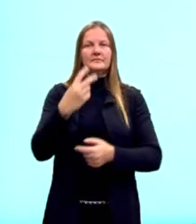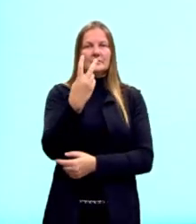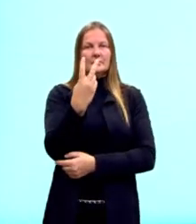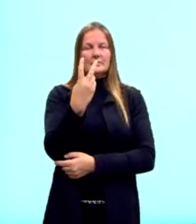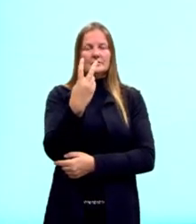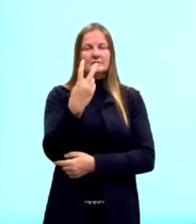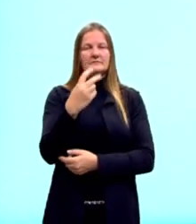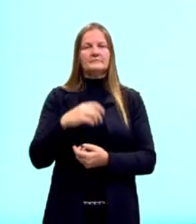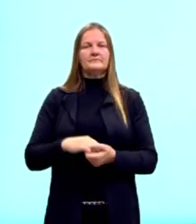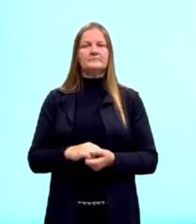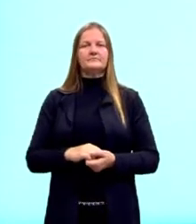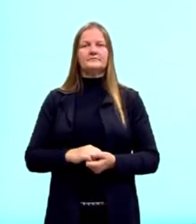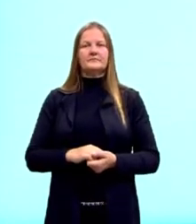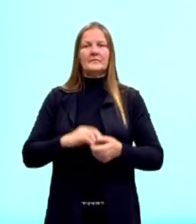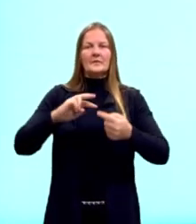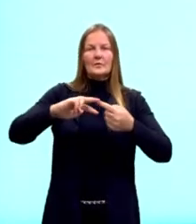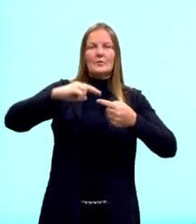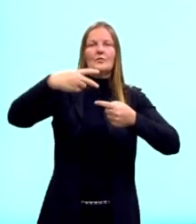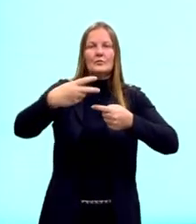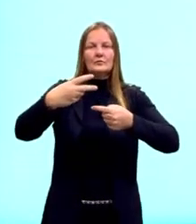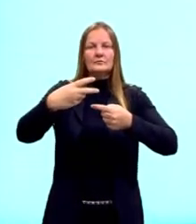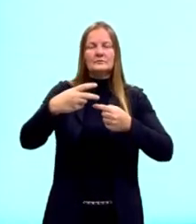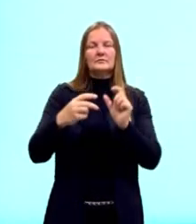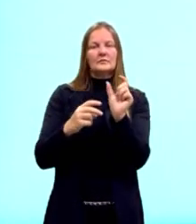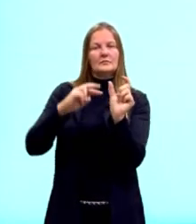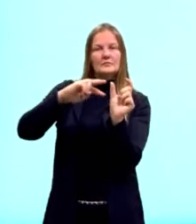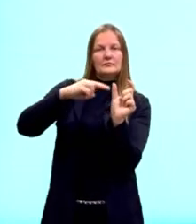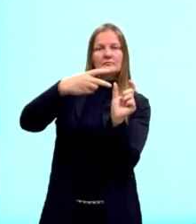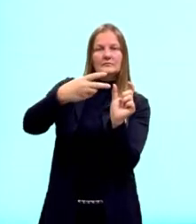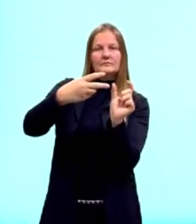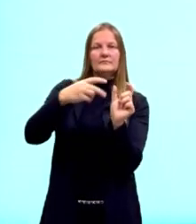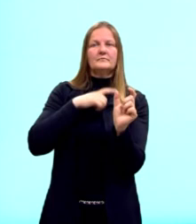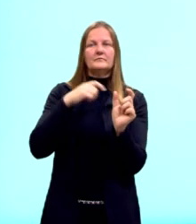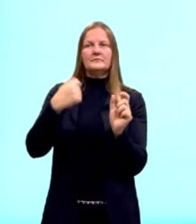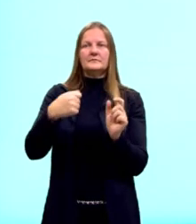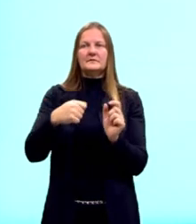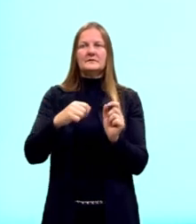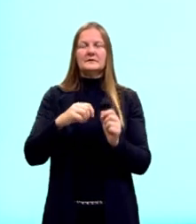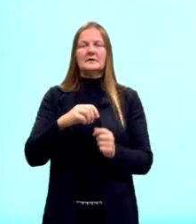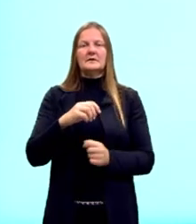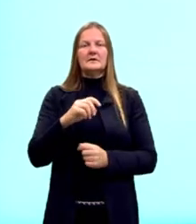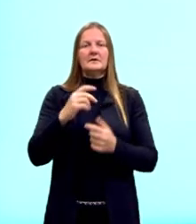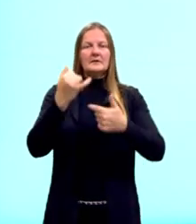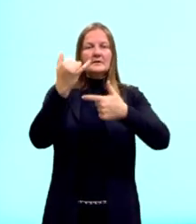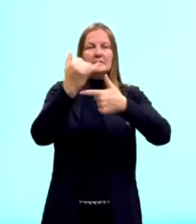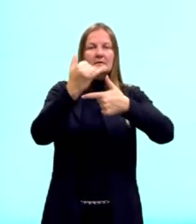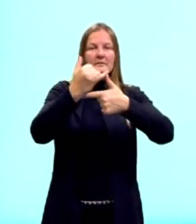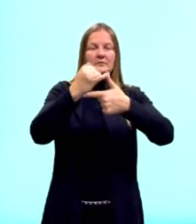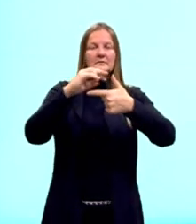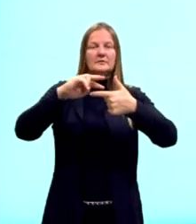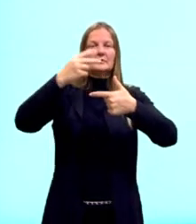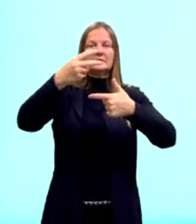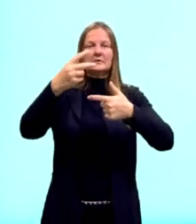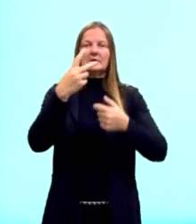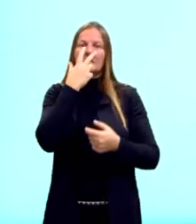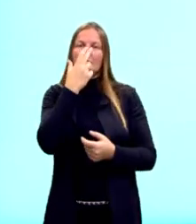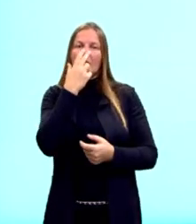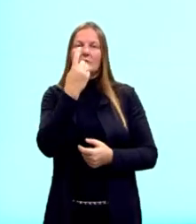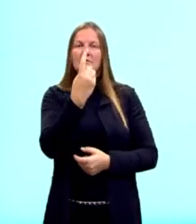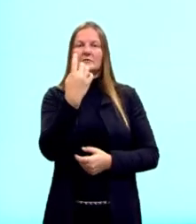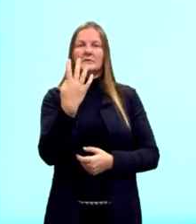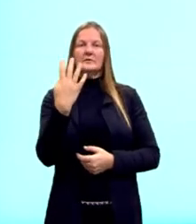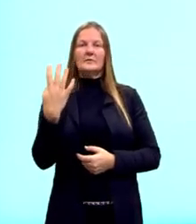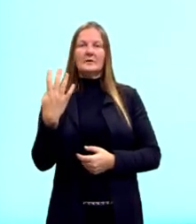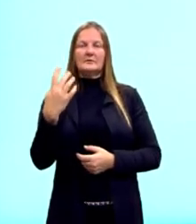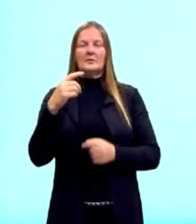os termos que estavam sendo elevados ao quadrado. Temos que hipotenusa ao quadrado é igual a 144